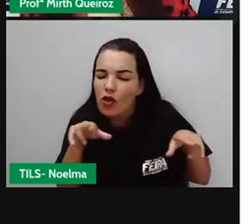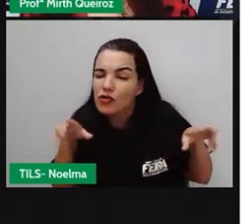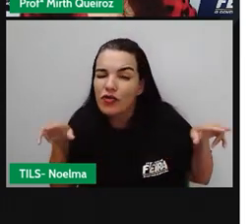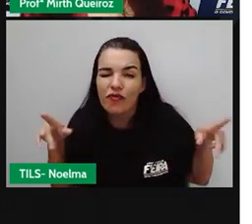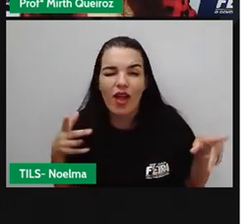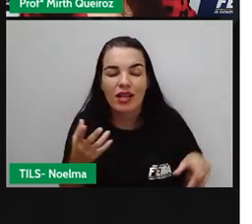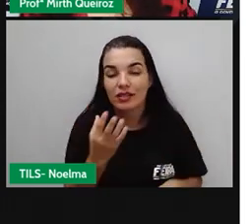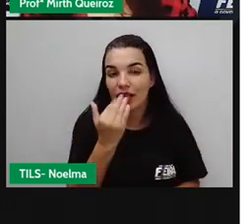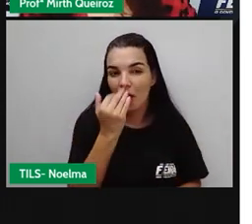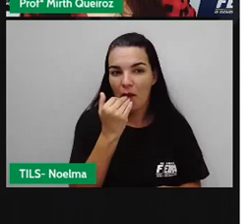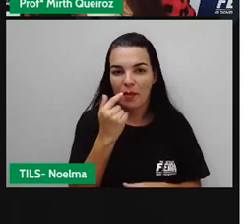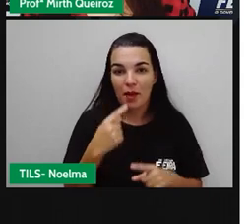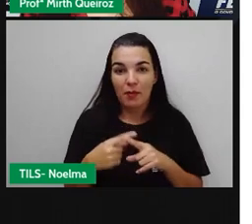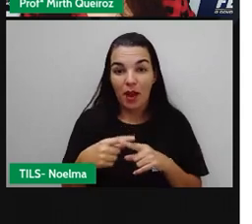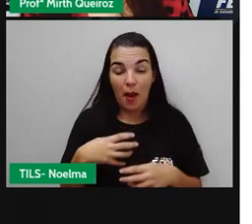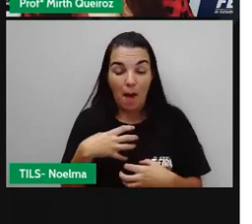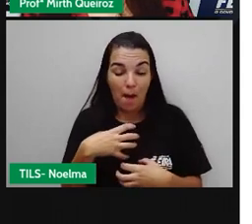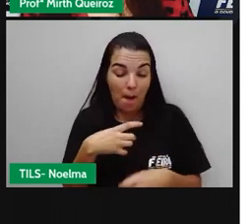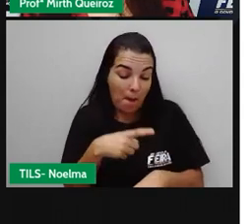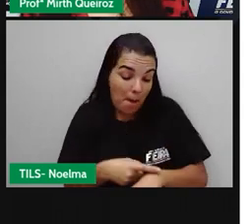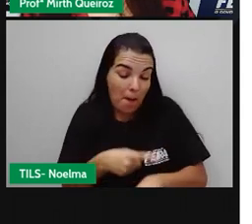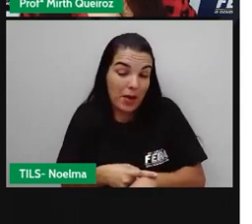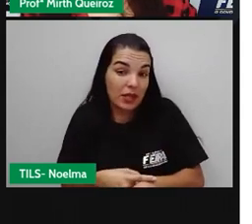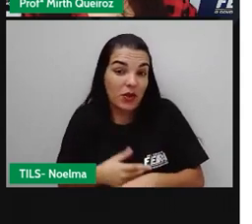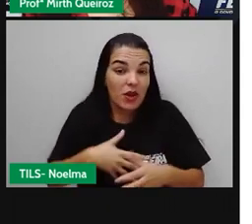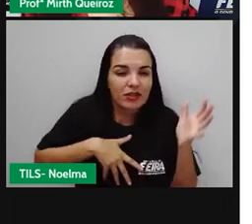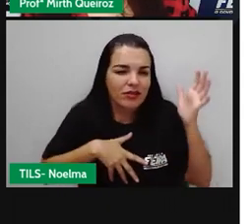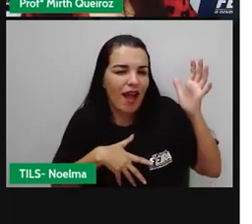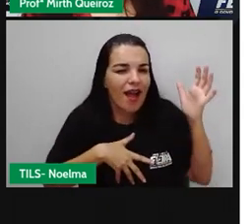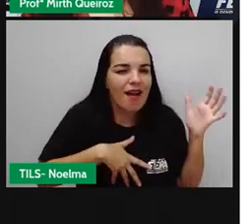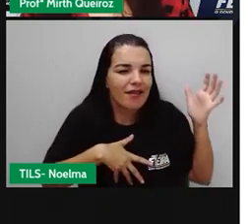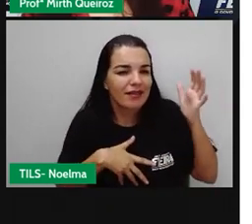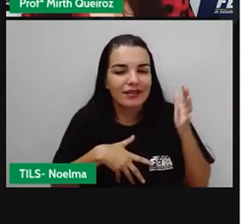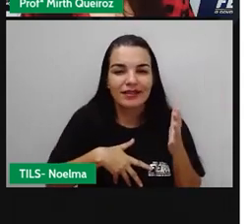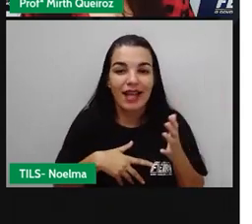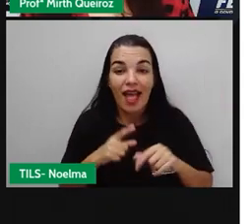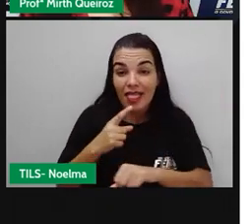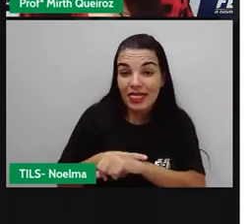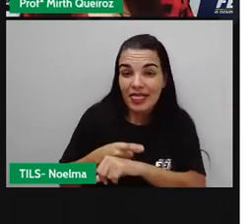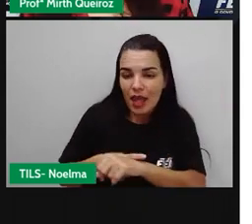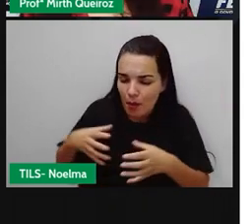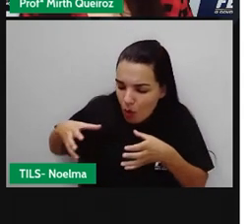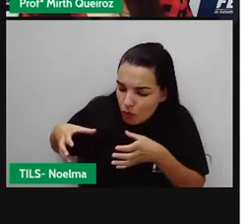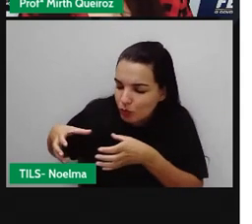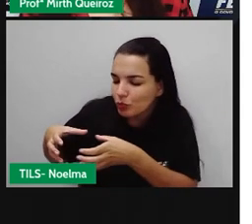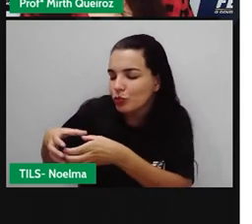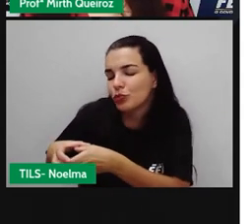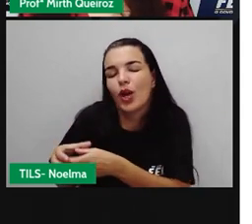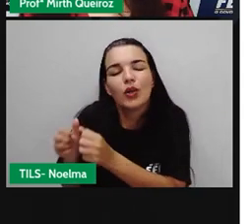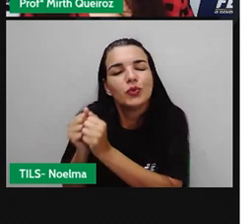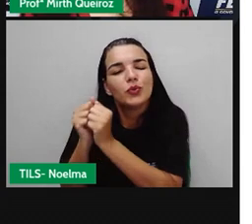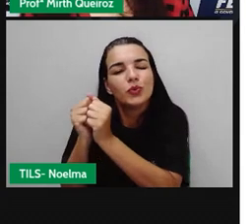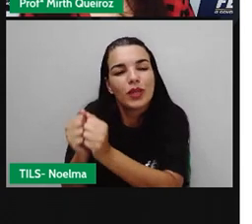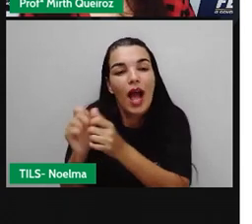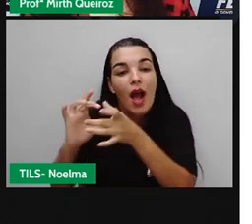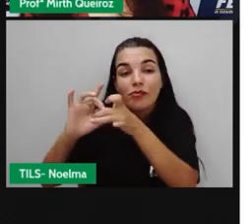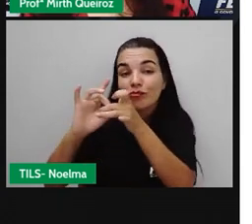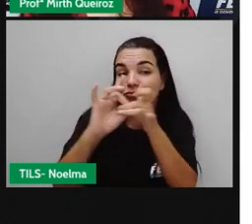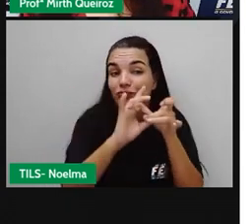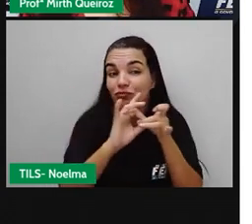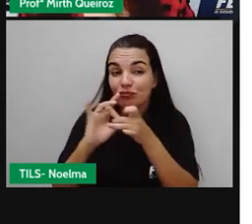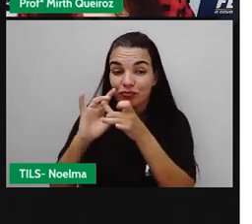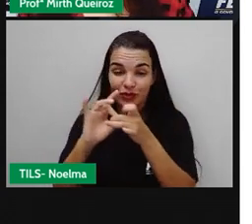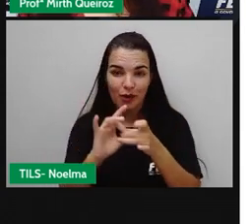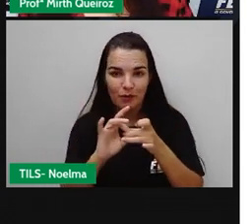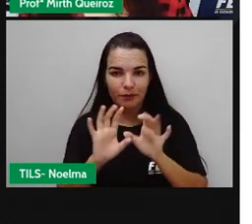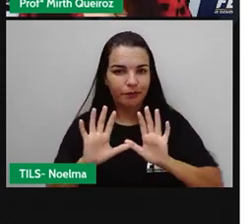de dança, de festividade, de comidas típicas, né? É tempo de confraternização. No entanto, nem